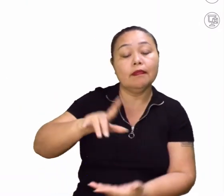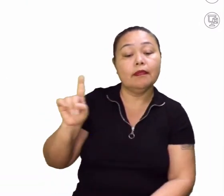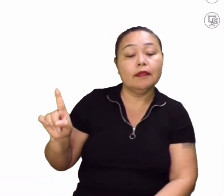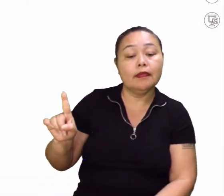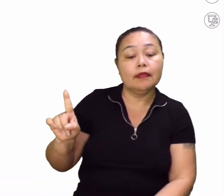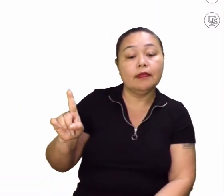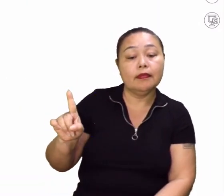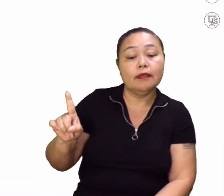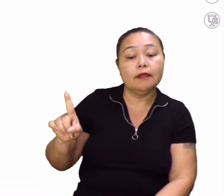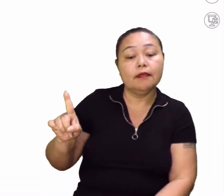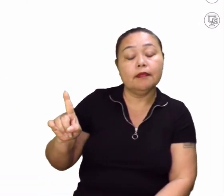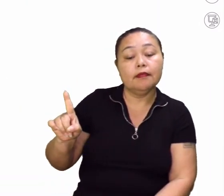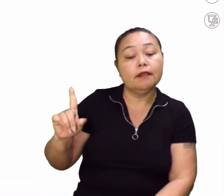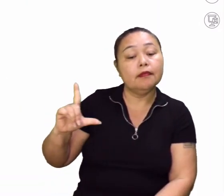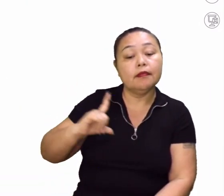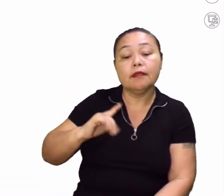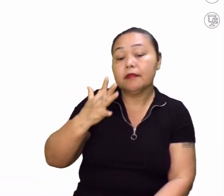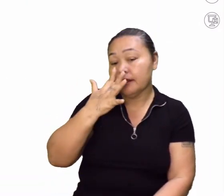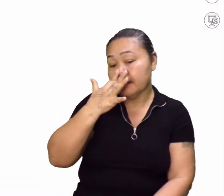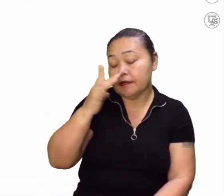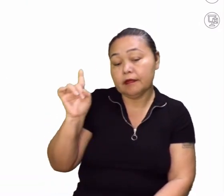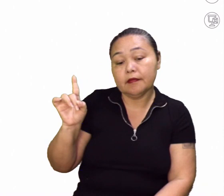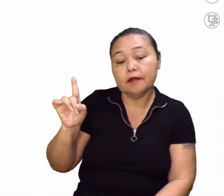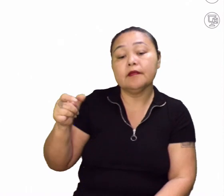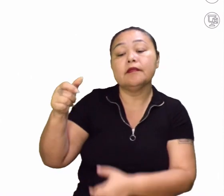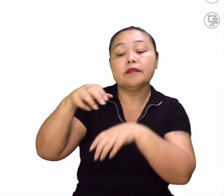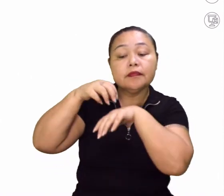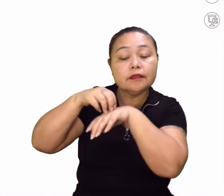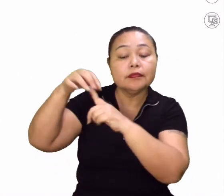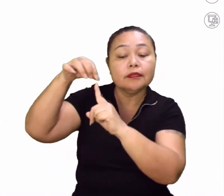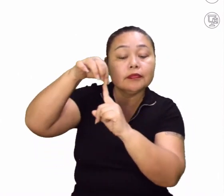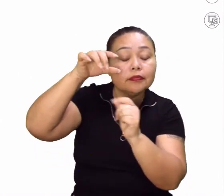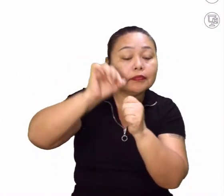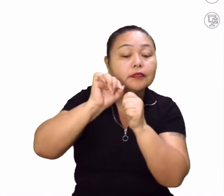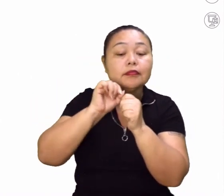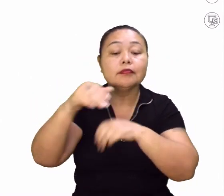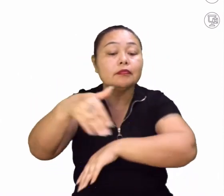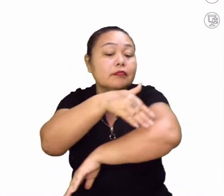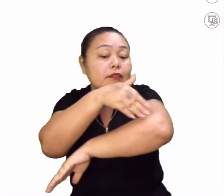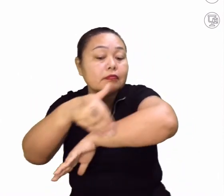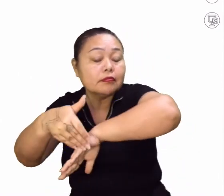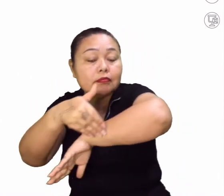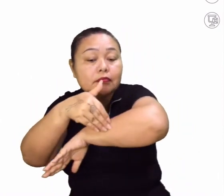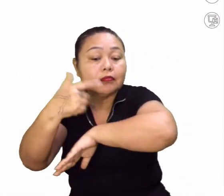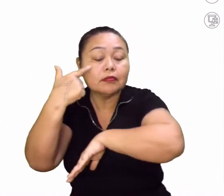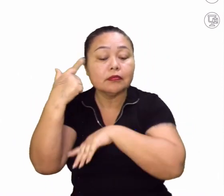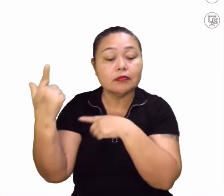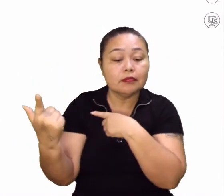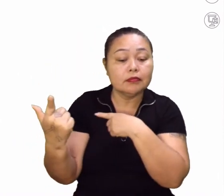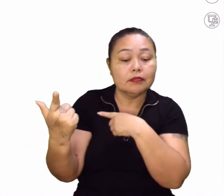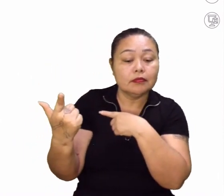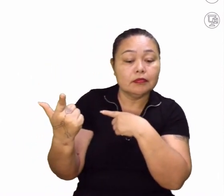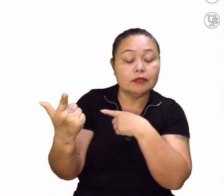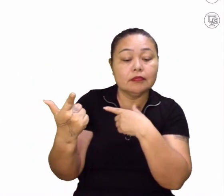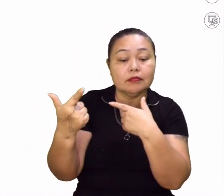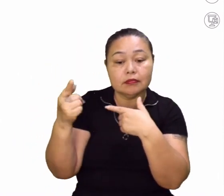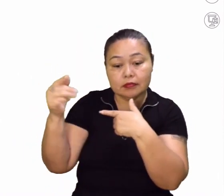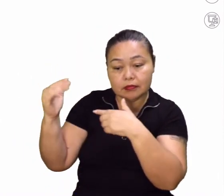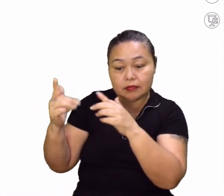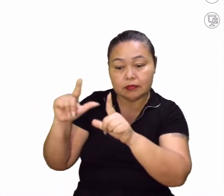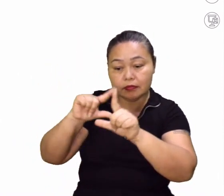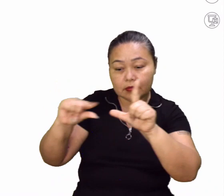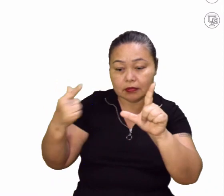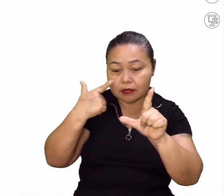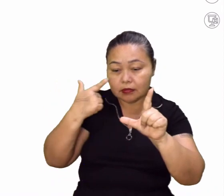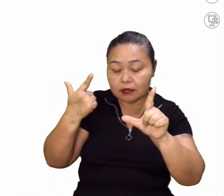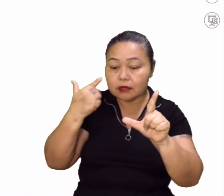observando aqui no mapa, onde a gente observa, por exemplo, os pontos turísticos, as ruas. De acordo aqui com a legenda, você consegue